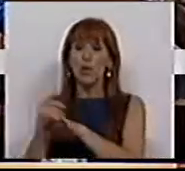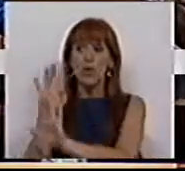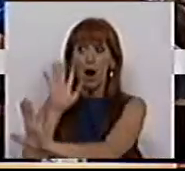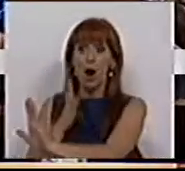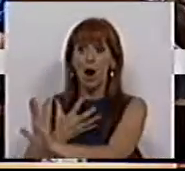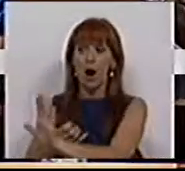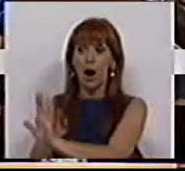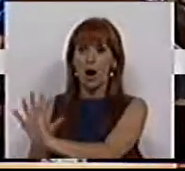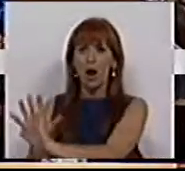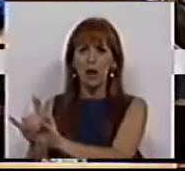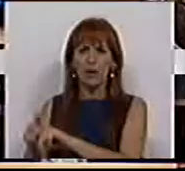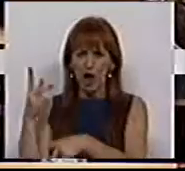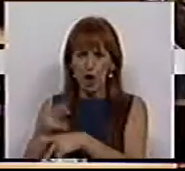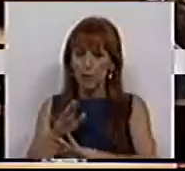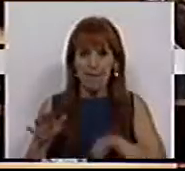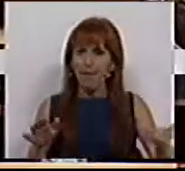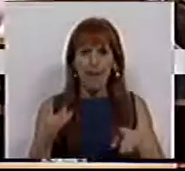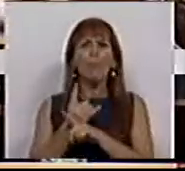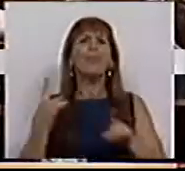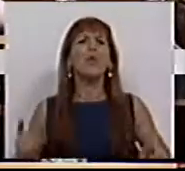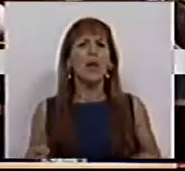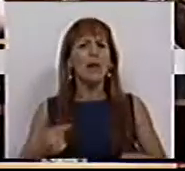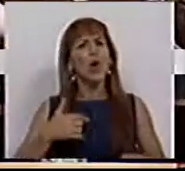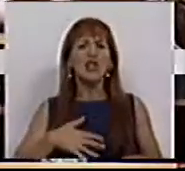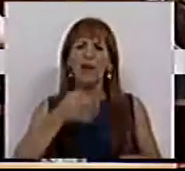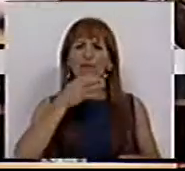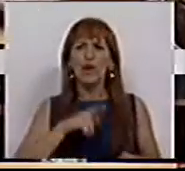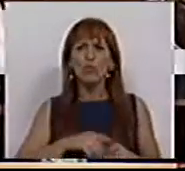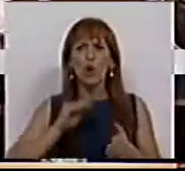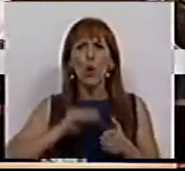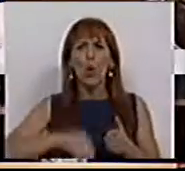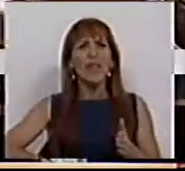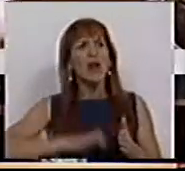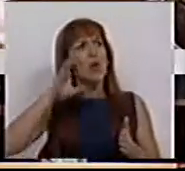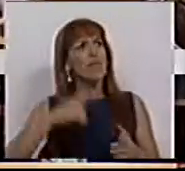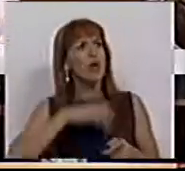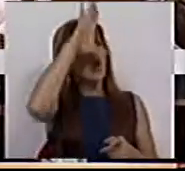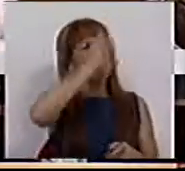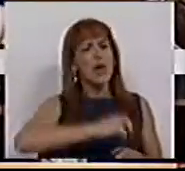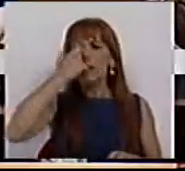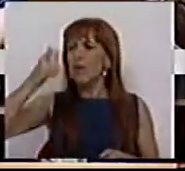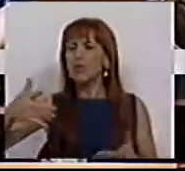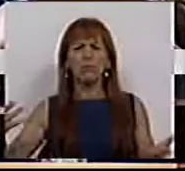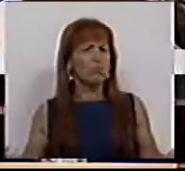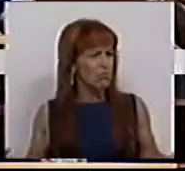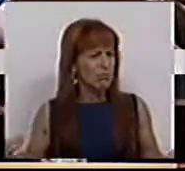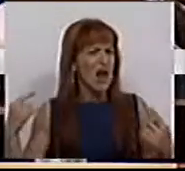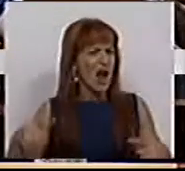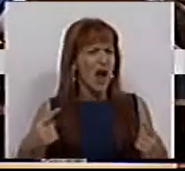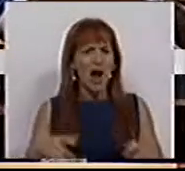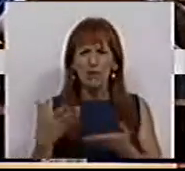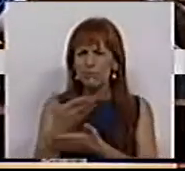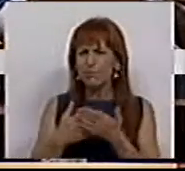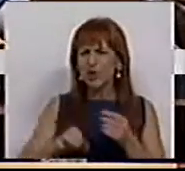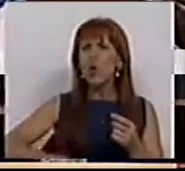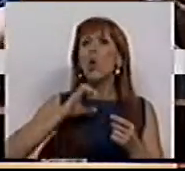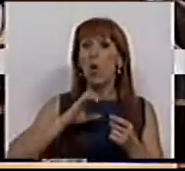preservadas a este corte. Porque, se queremos falar de contrato de confiança entre Estado e cidadãos, afinal, há aqui uma